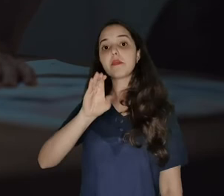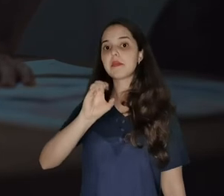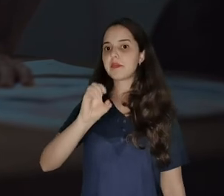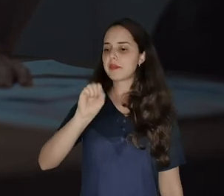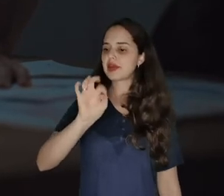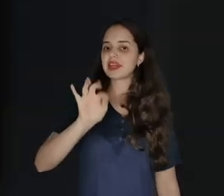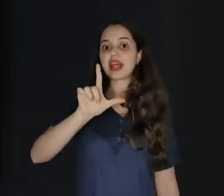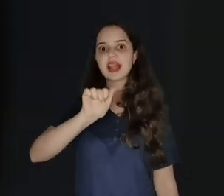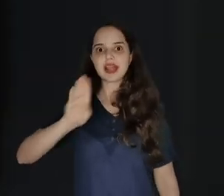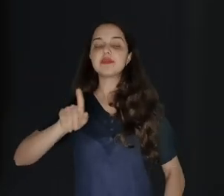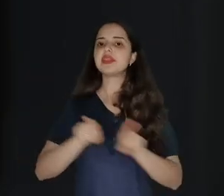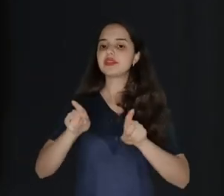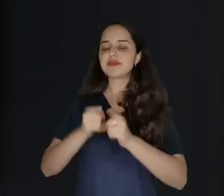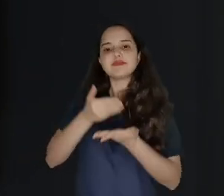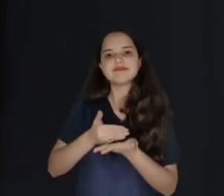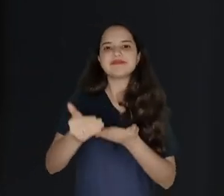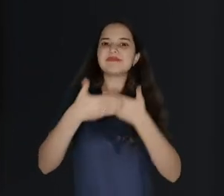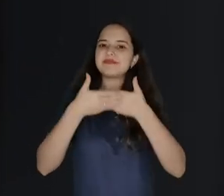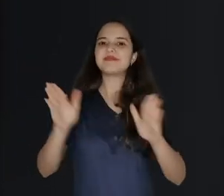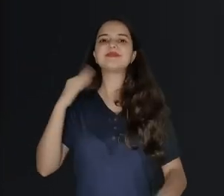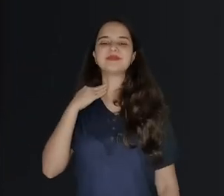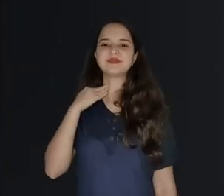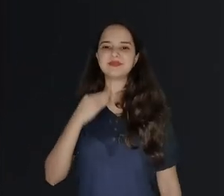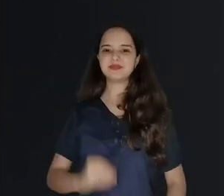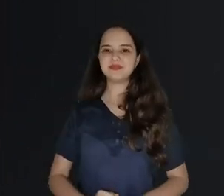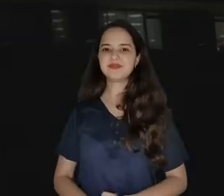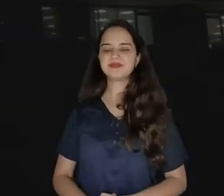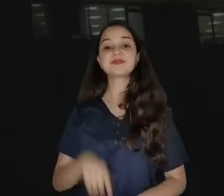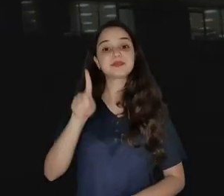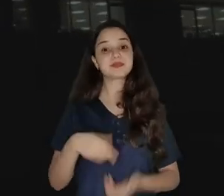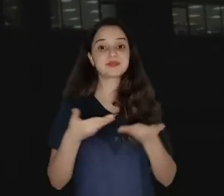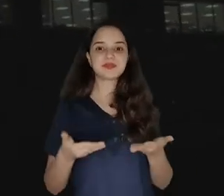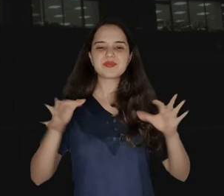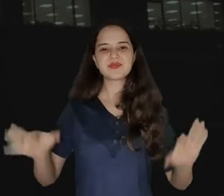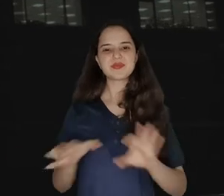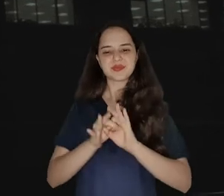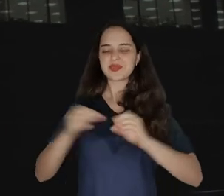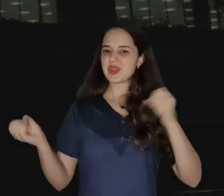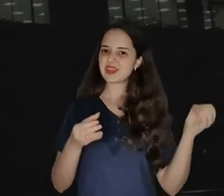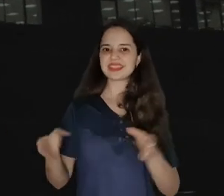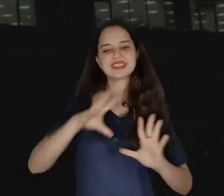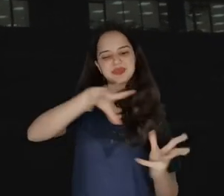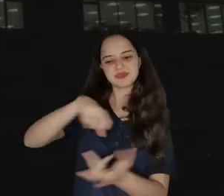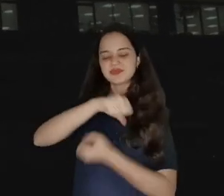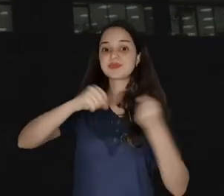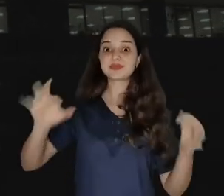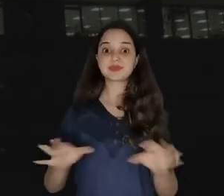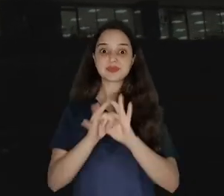consolidamos nosso pioneirismo em Open Banking. É assim, integrando inovação e